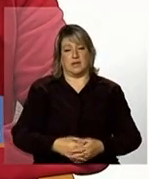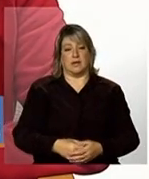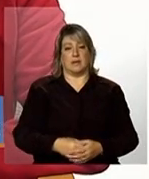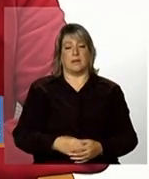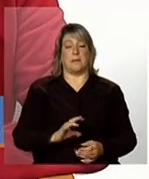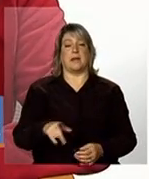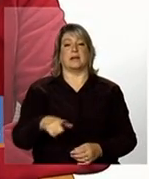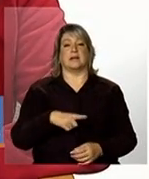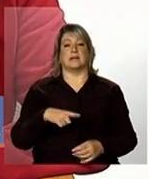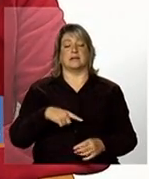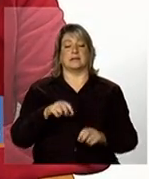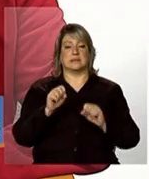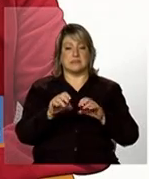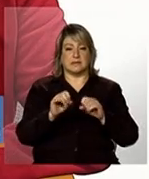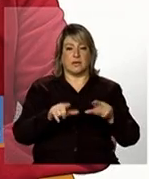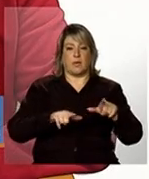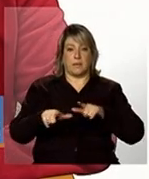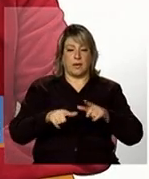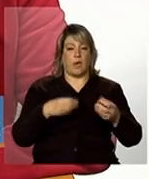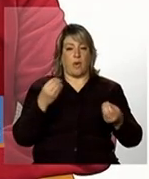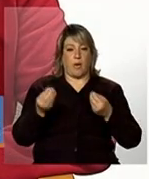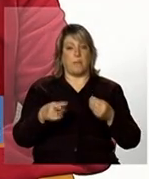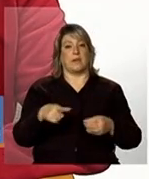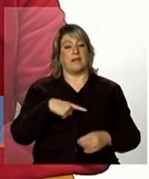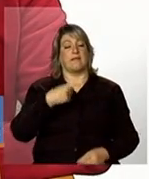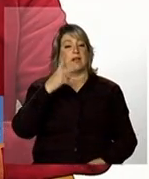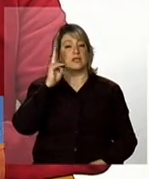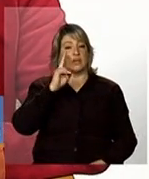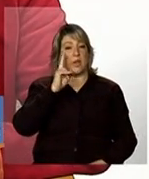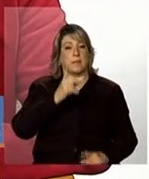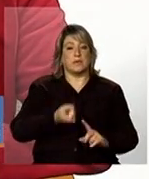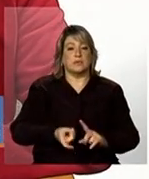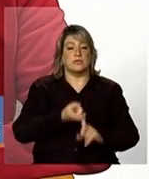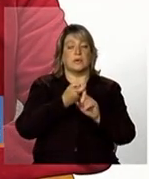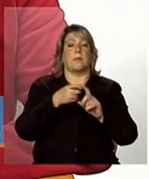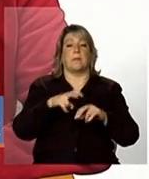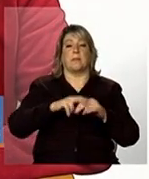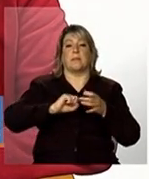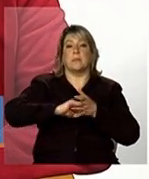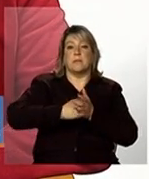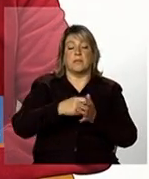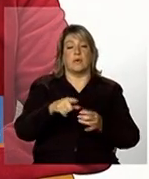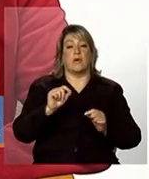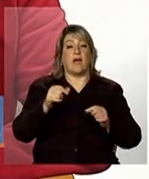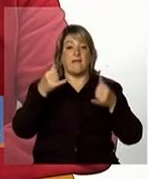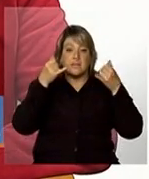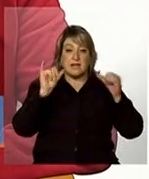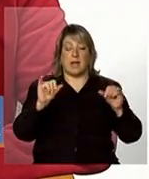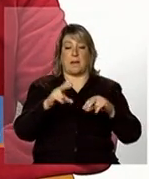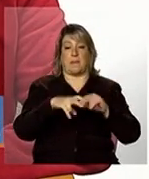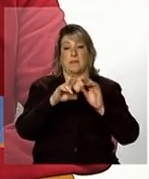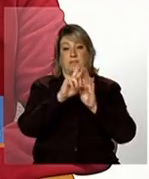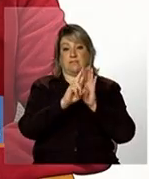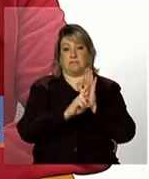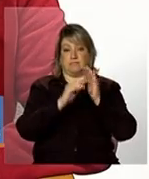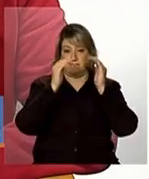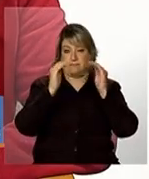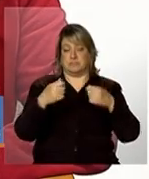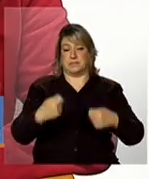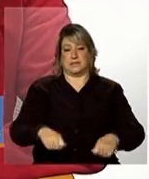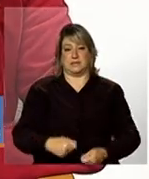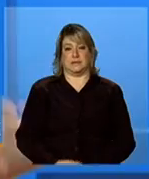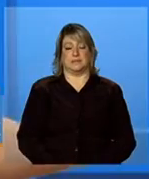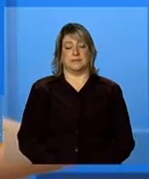operacional traz como foco a suspensão por conta do que revela de situação de vulnerabilidade então Maria